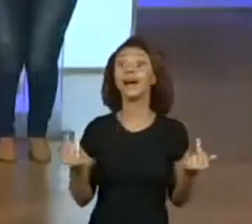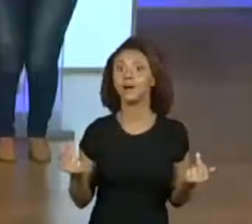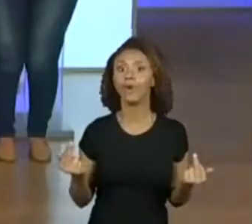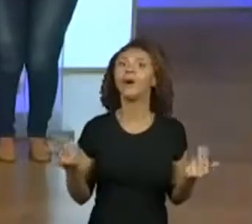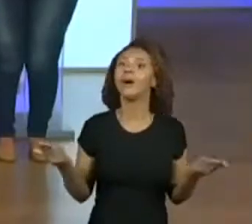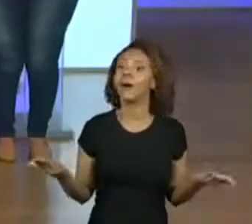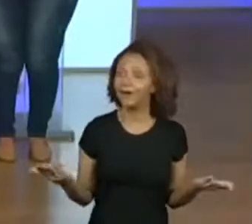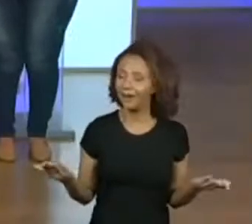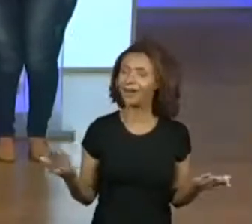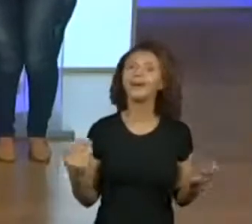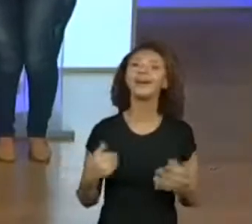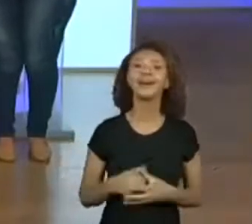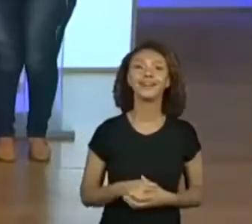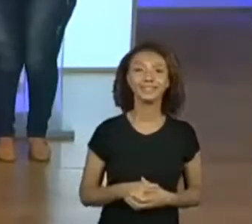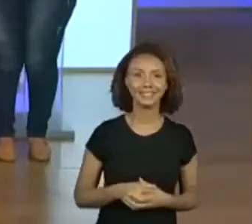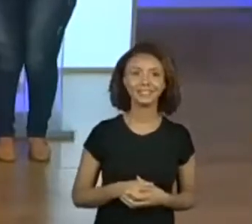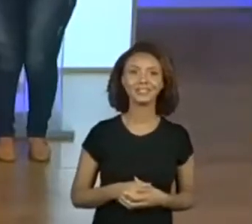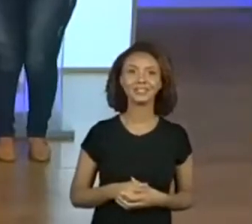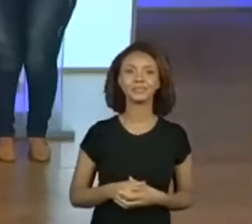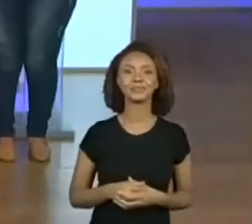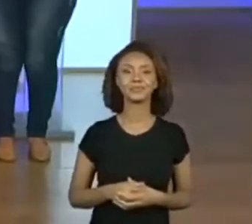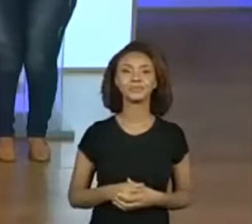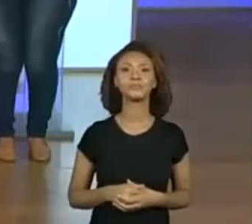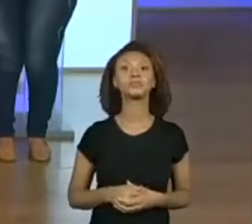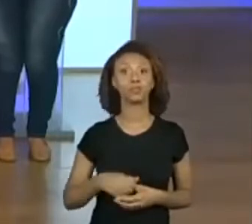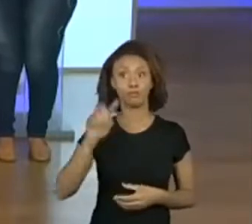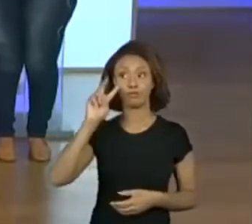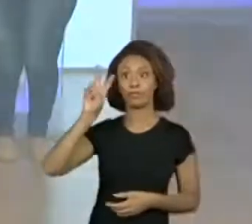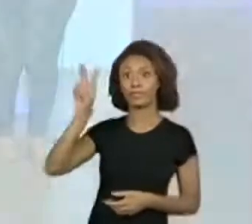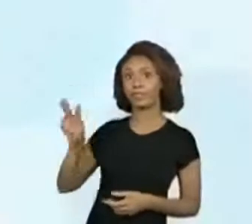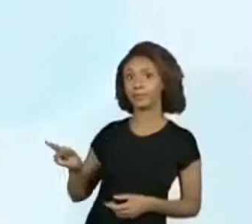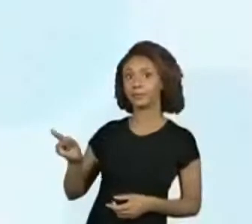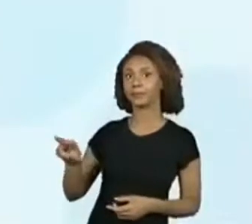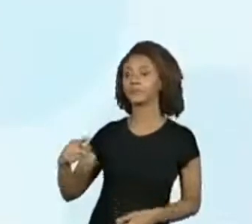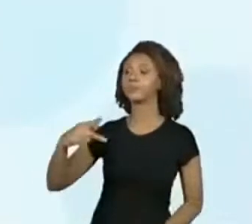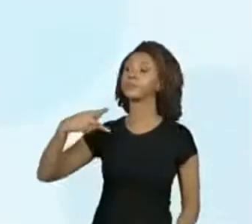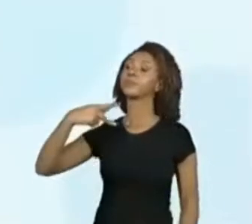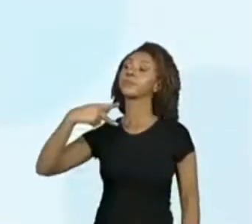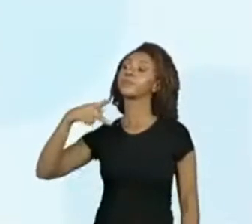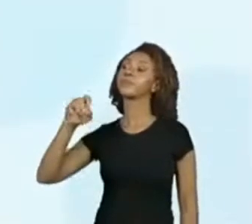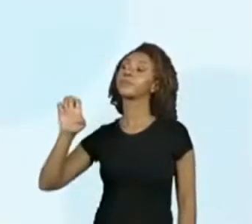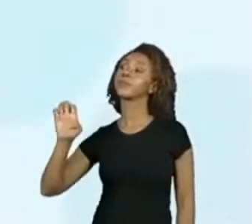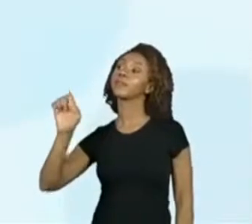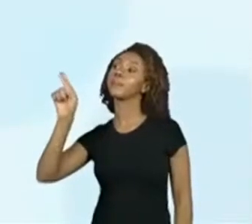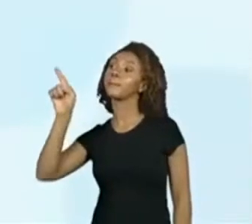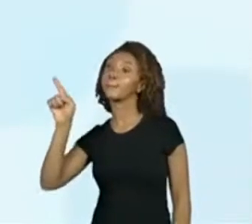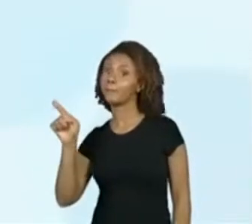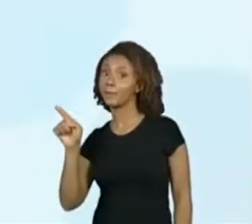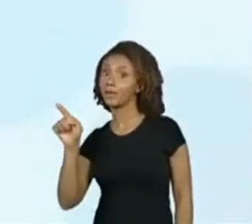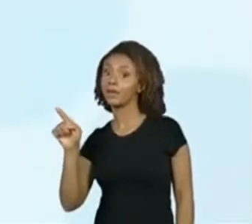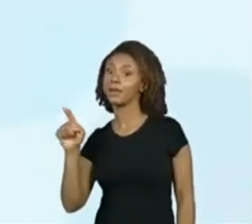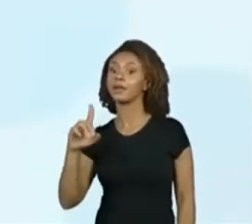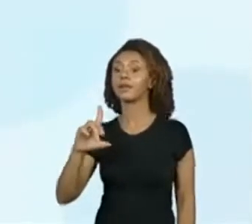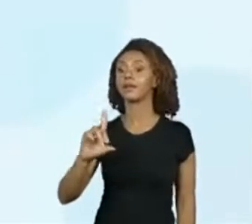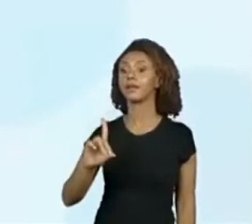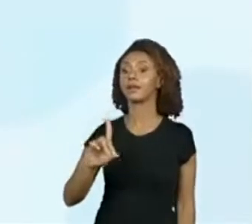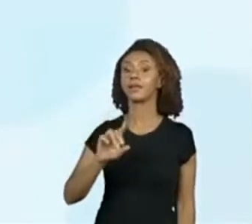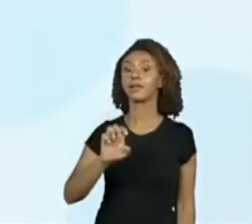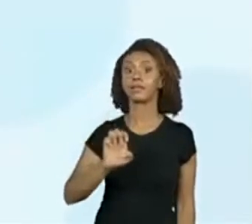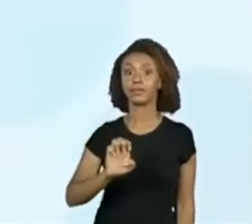Então, ó, professora, vamos ler primeiro, Pé. De. De.